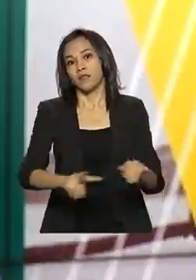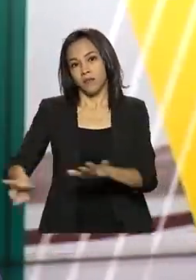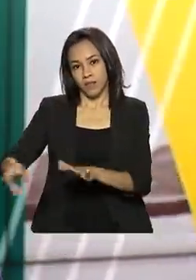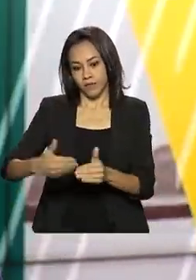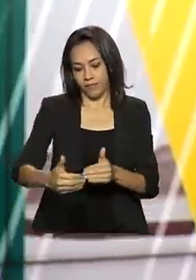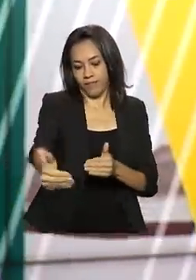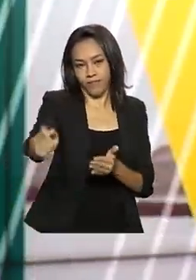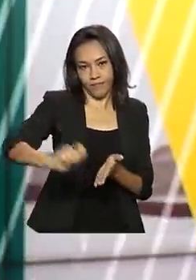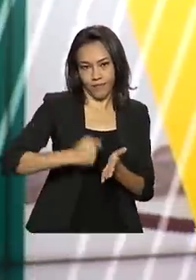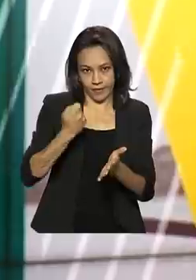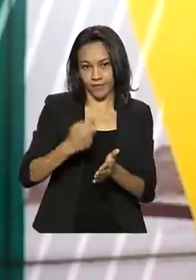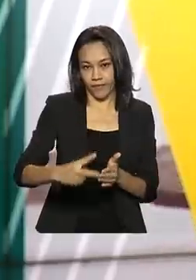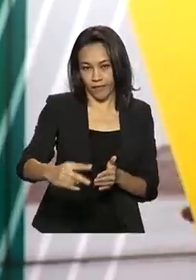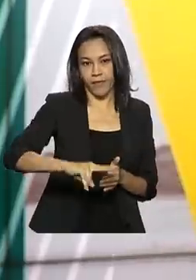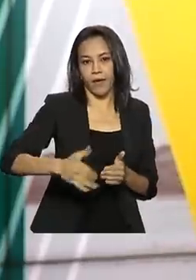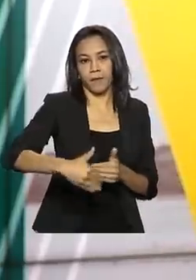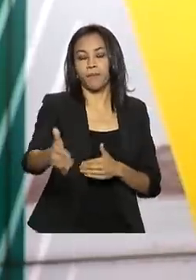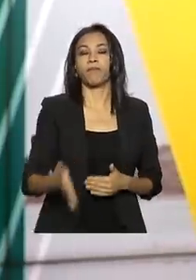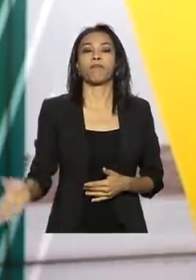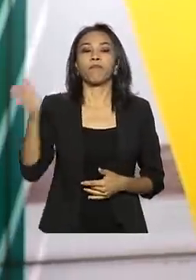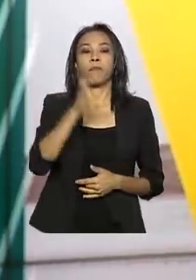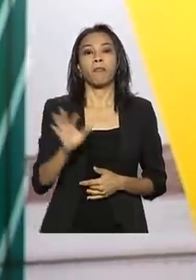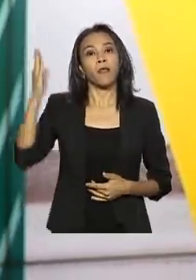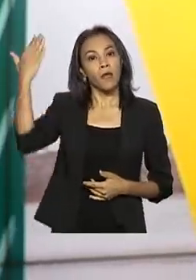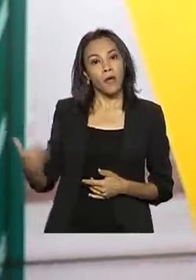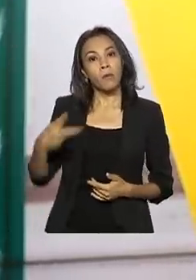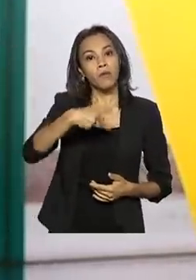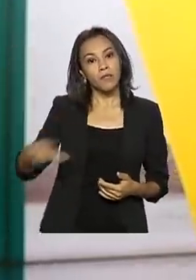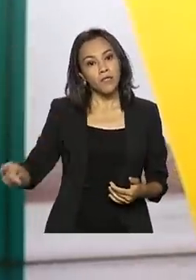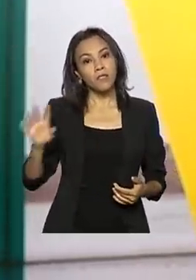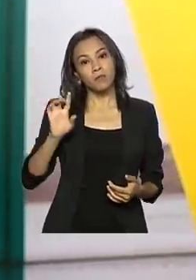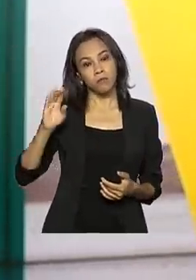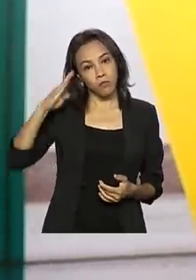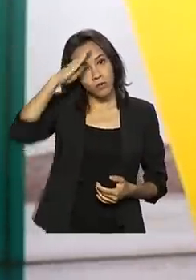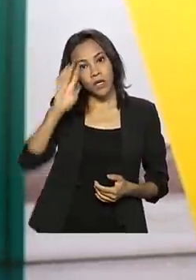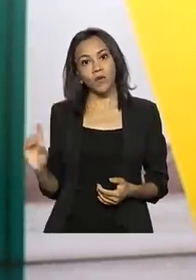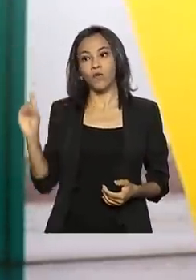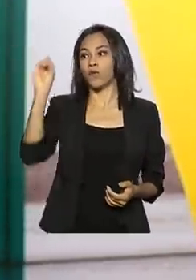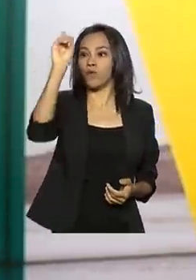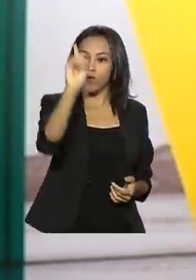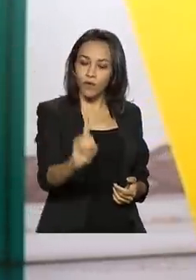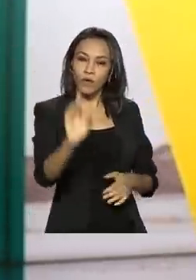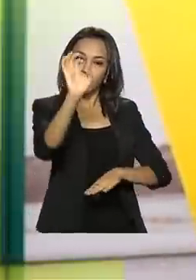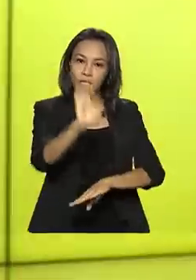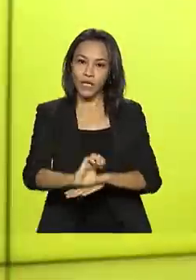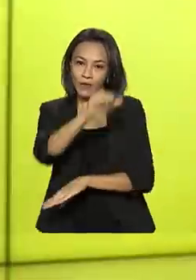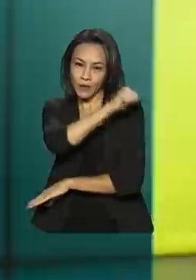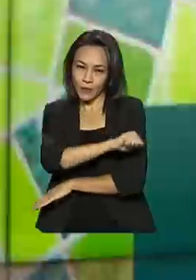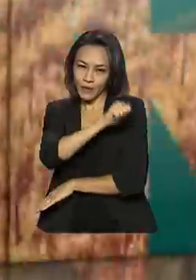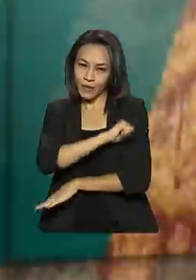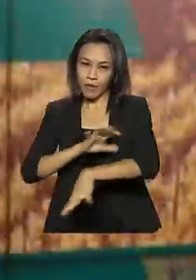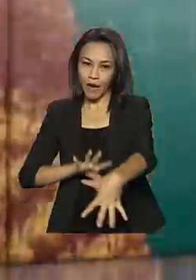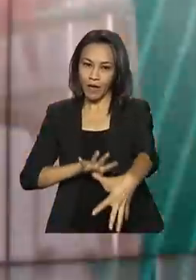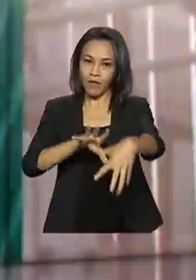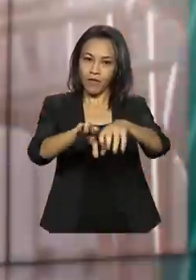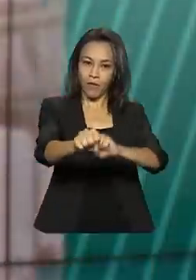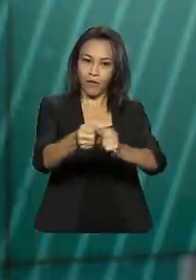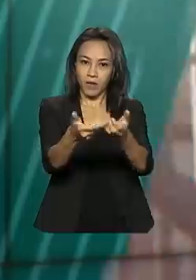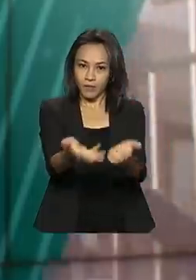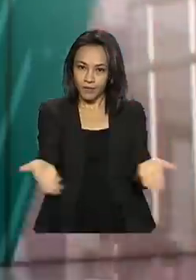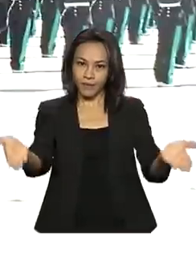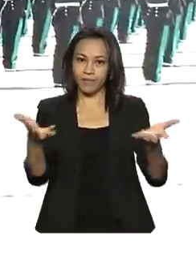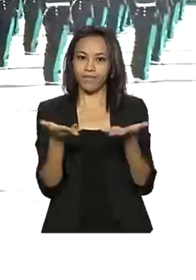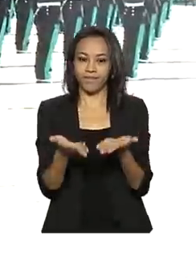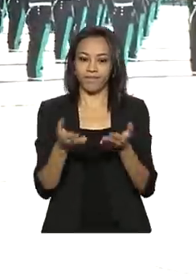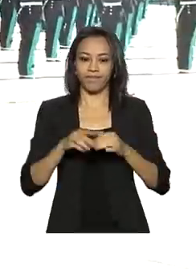O presidente Jair Bolsonaro foi ao Rio de Janeiro para acompanhar a tradicional formatura dos cadetes da Academia Militar das Agulhas Negras.